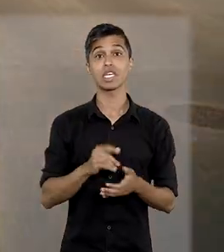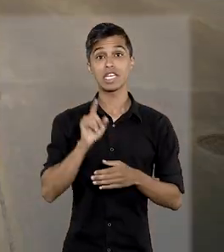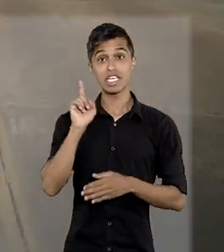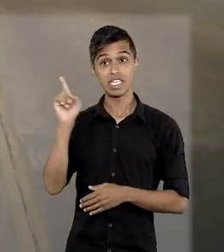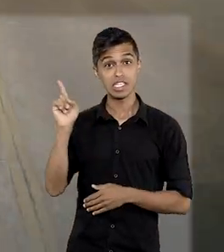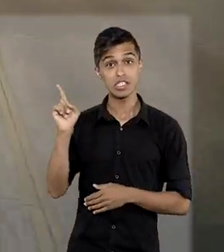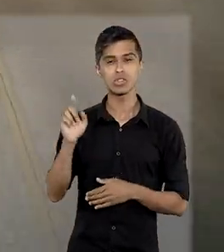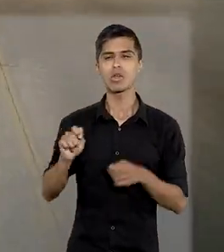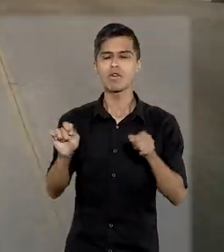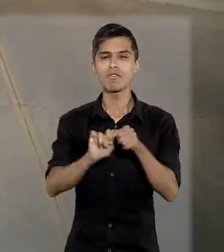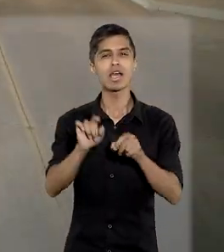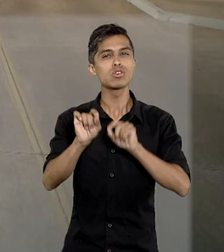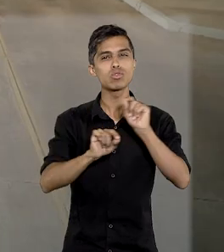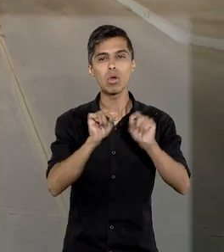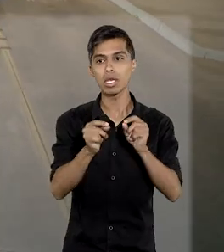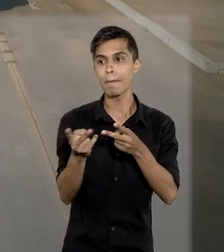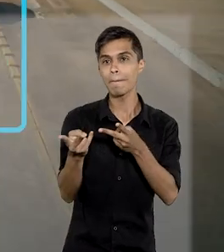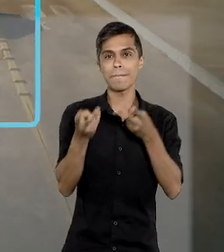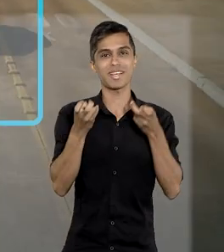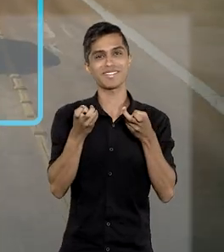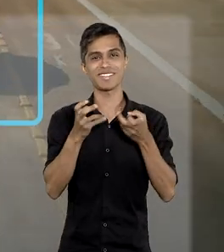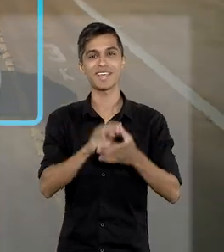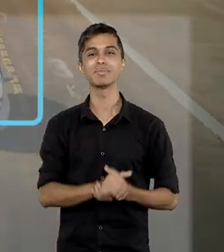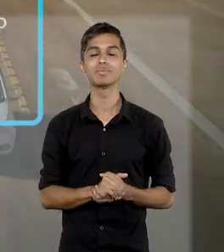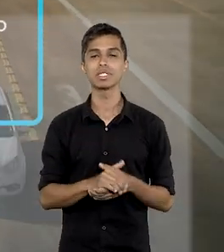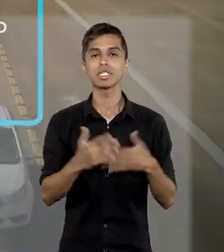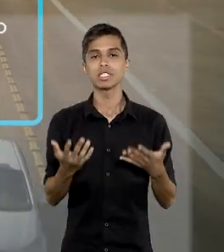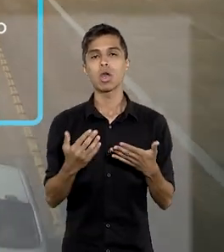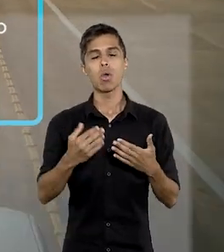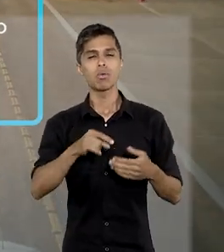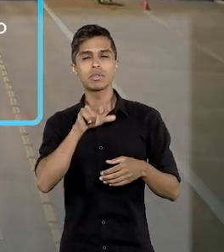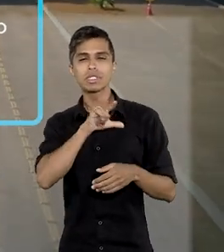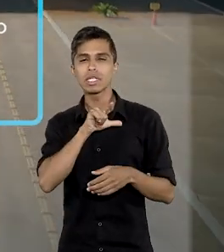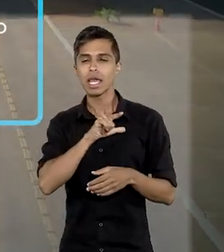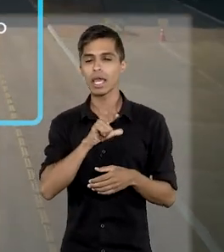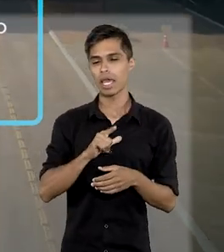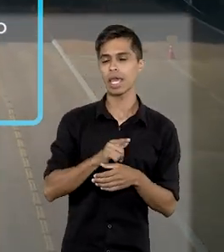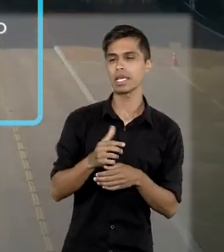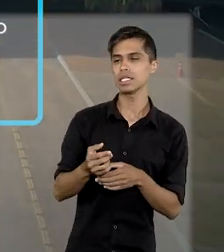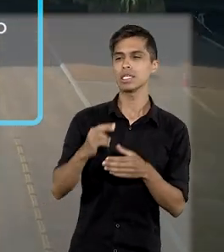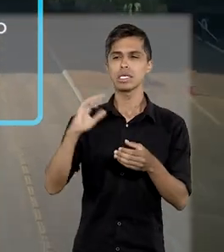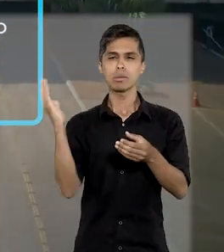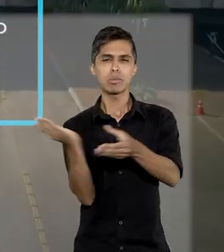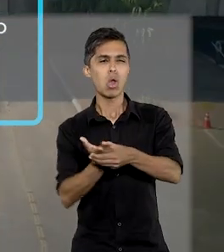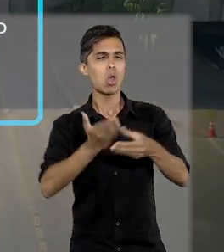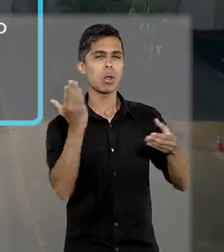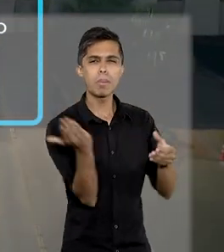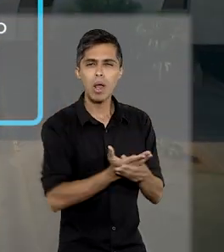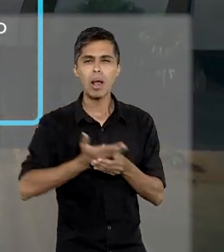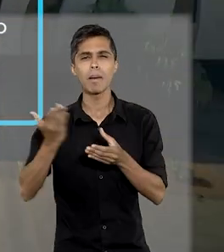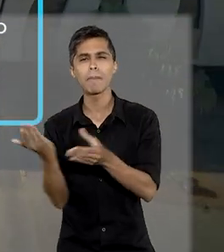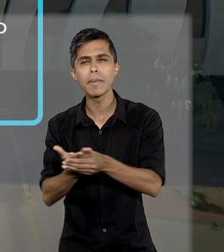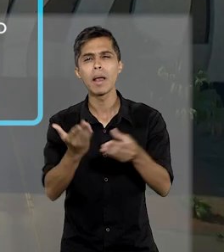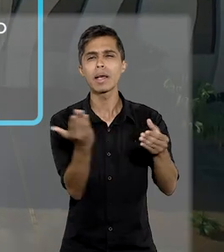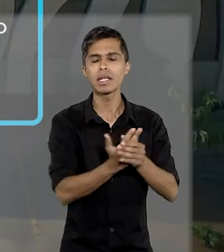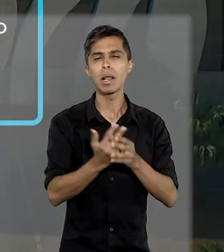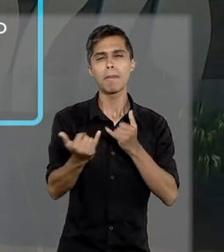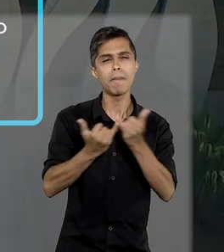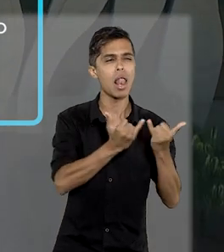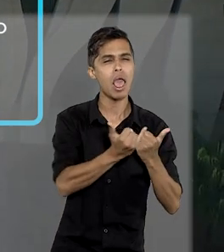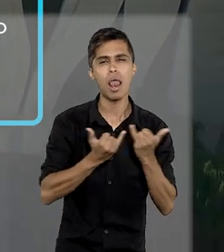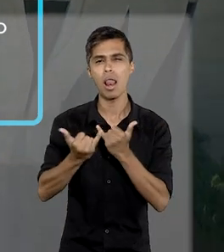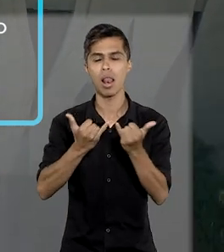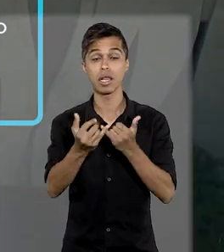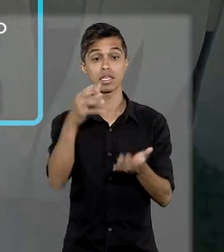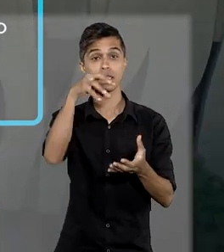O incidente de resolução de demandas repetitivas, como o nome já diz, relaciona-se com a existência de demandas repetitivas